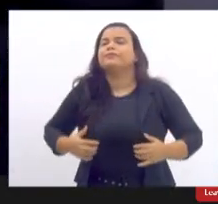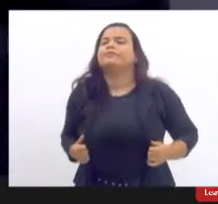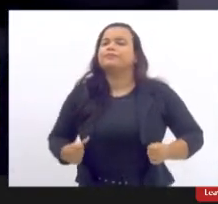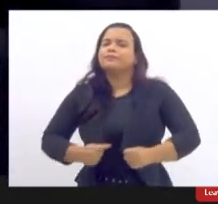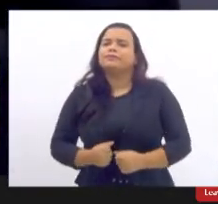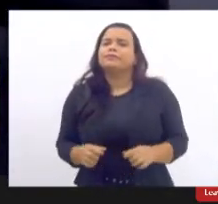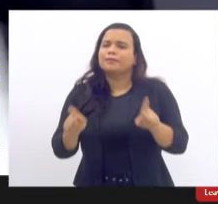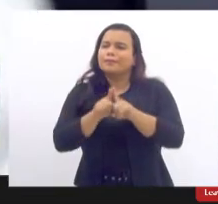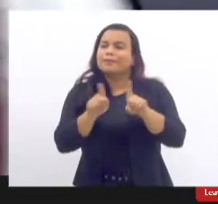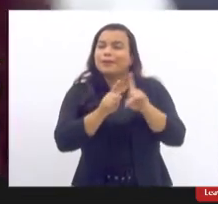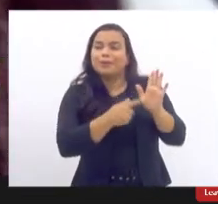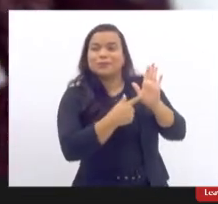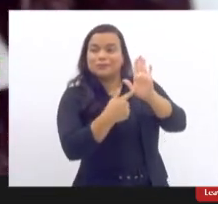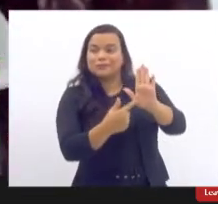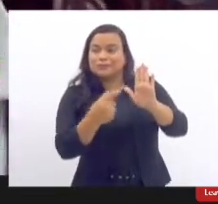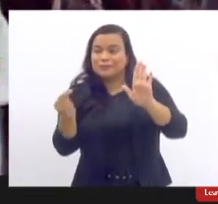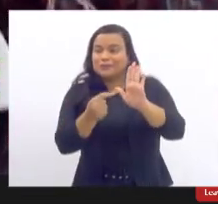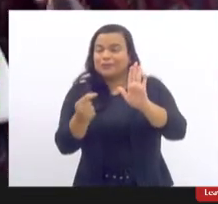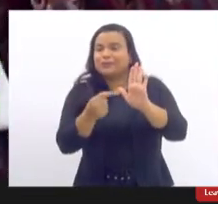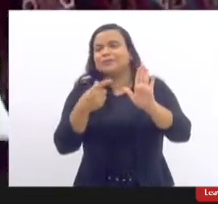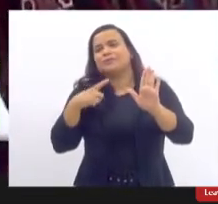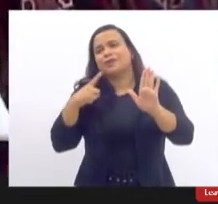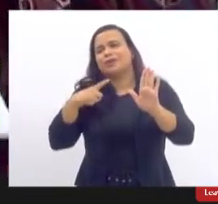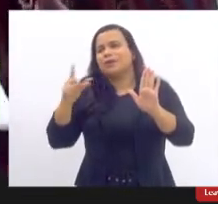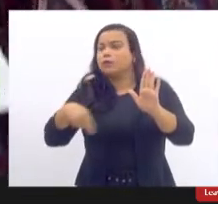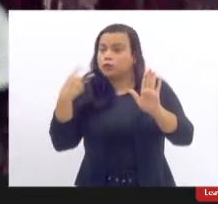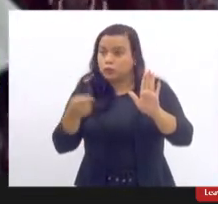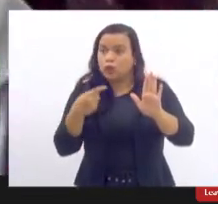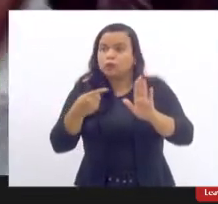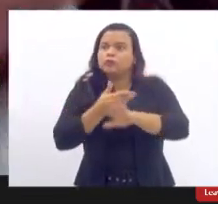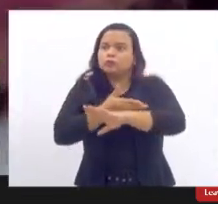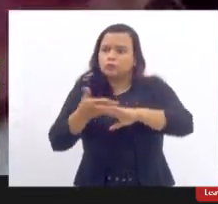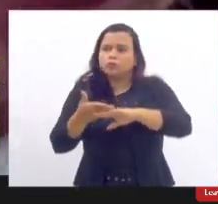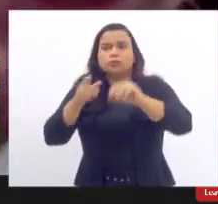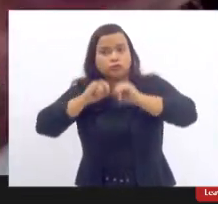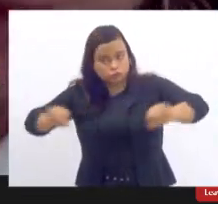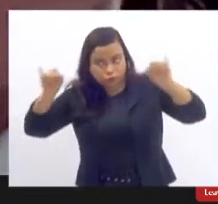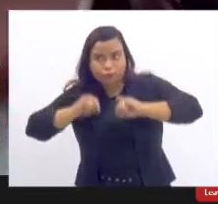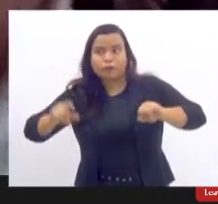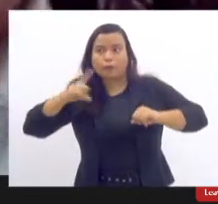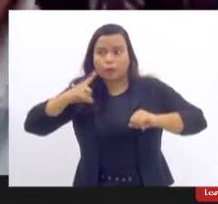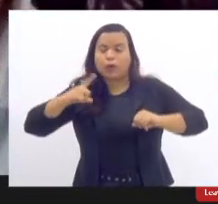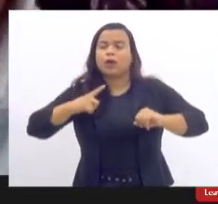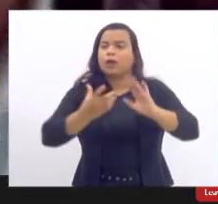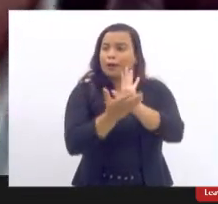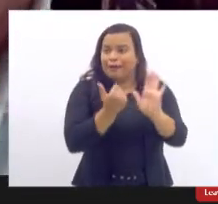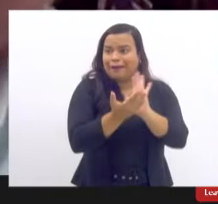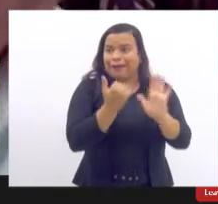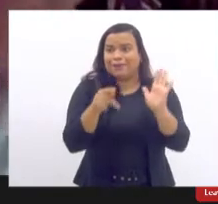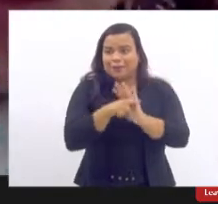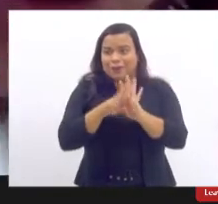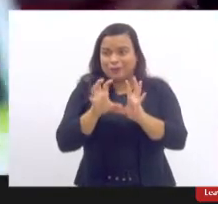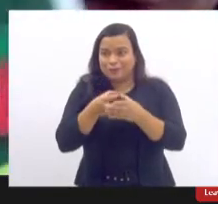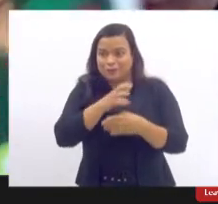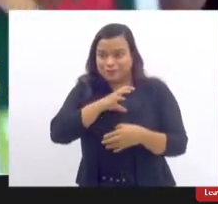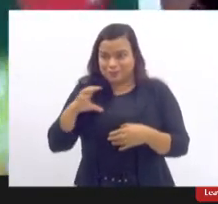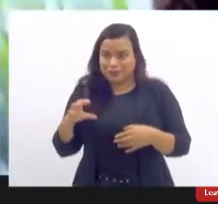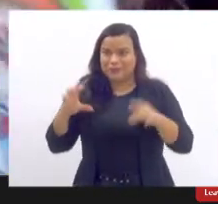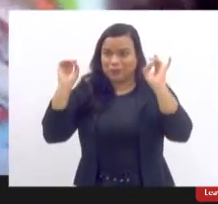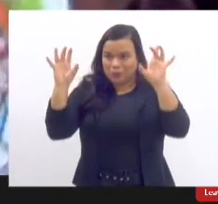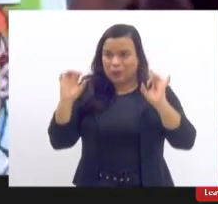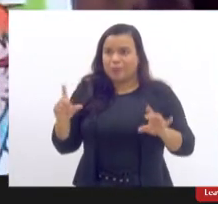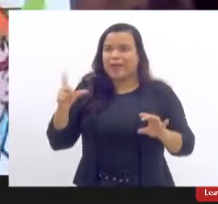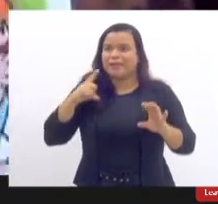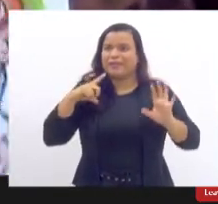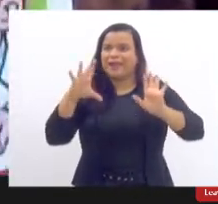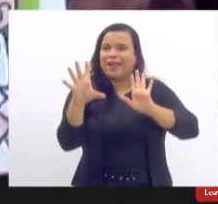mostrar aqui para vocês, a gente divulga a cartilha do cúmplice, junto com adesivos como esses aqui.